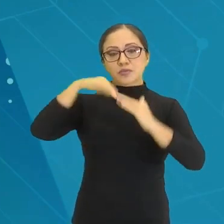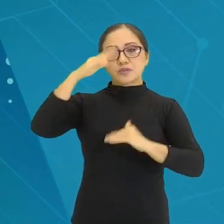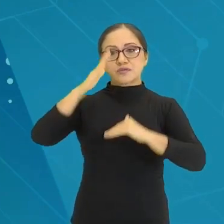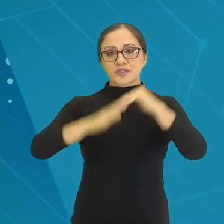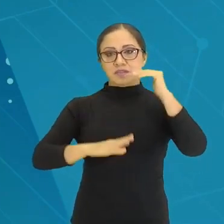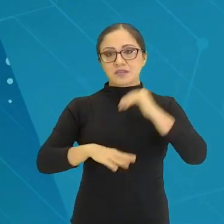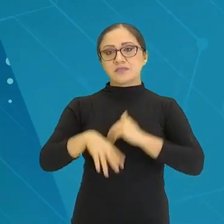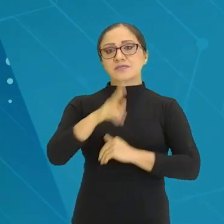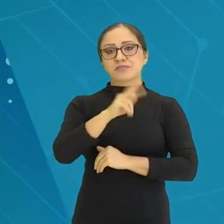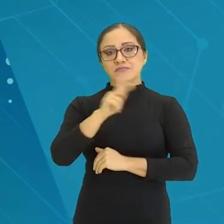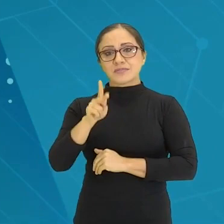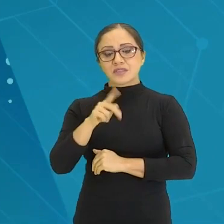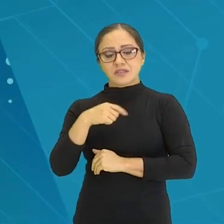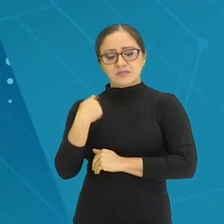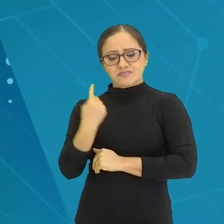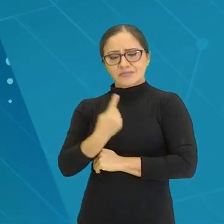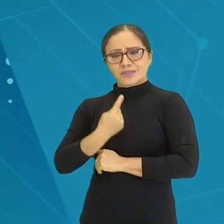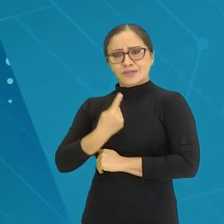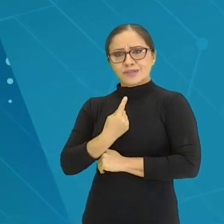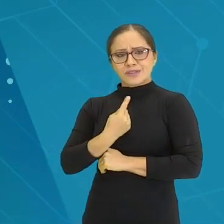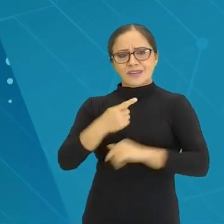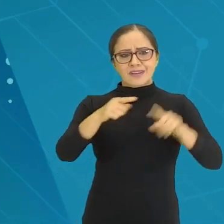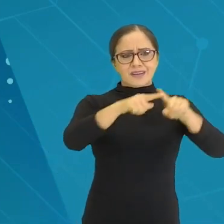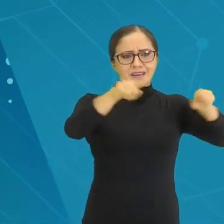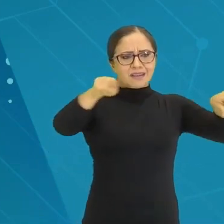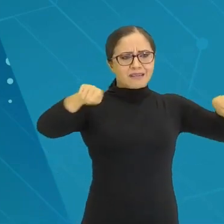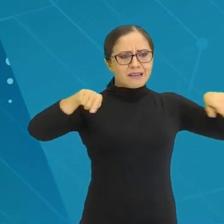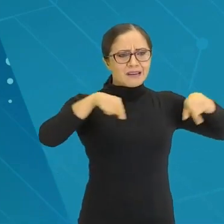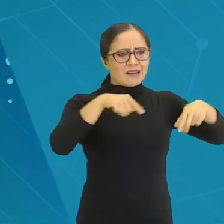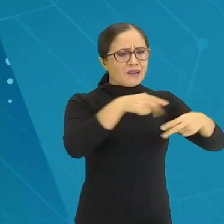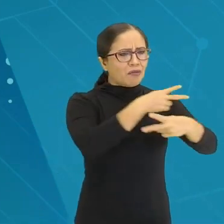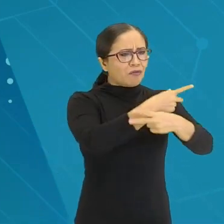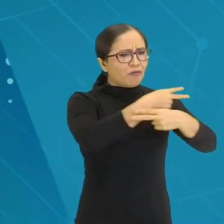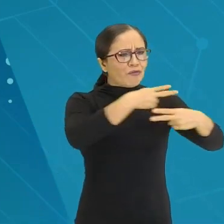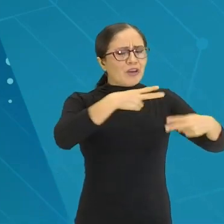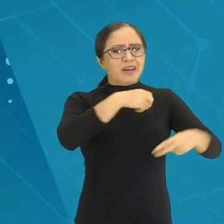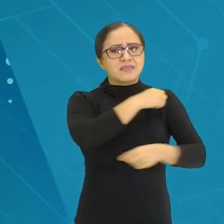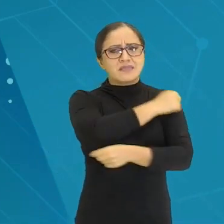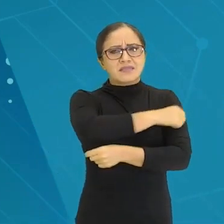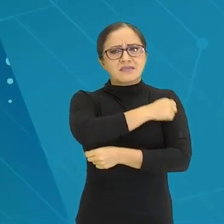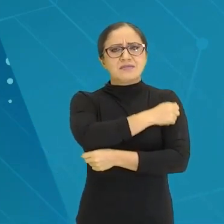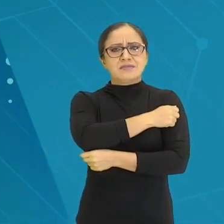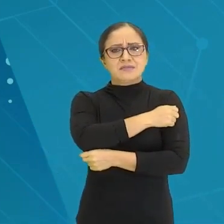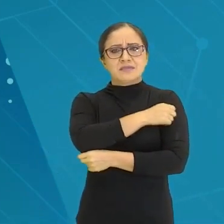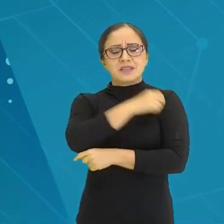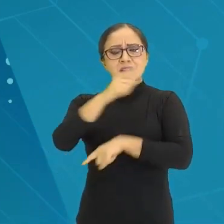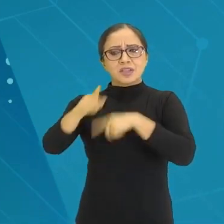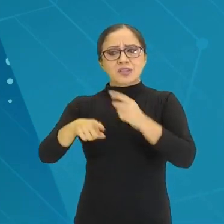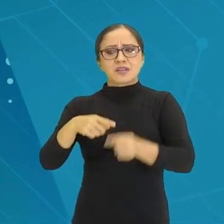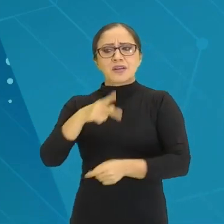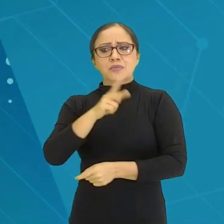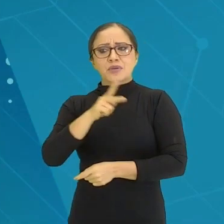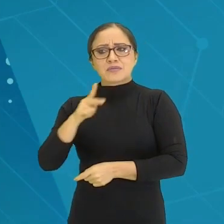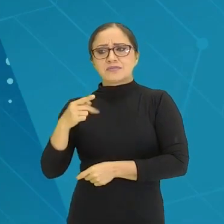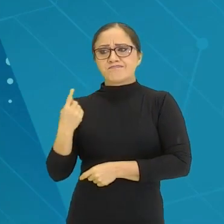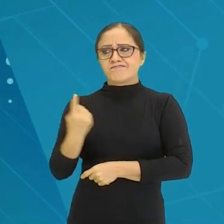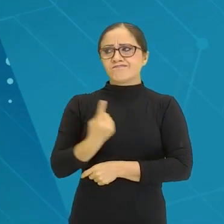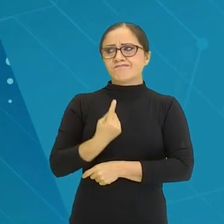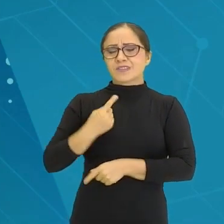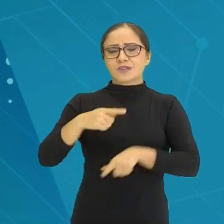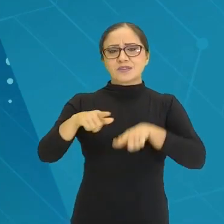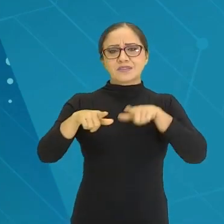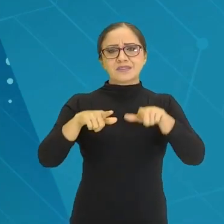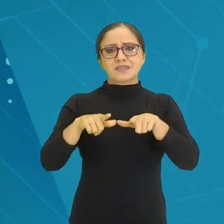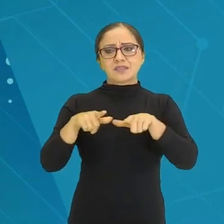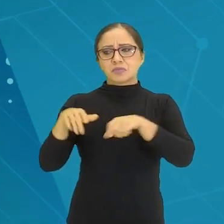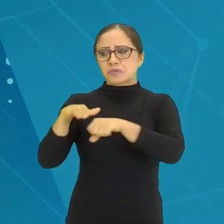dentro da sala de aula, a gente tem um monte de aluno, mas não tem nenhum colega observando como a gente desenvolve para depois conversar conosco, para dizer, olha e tal, assim,